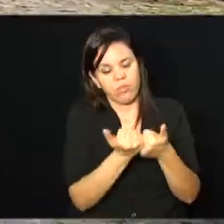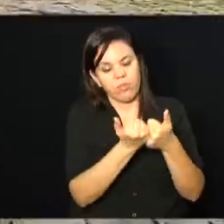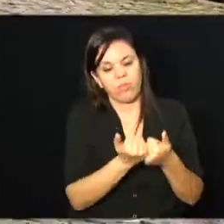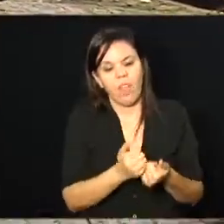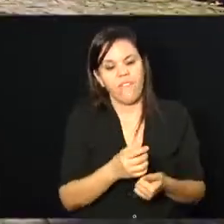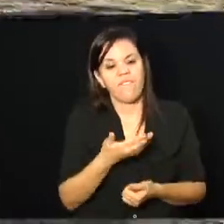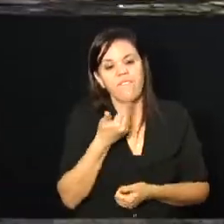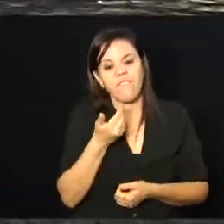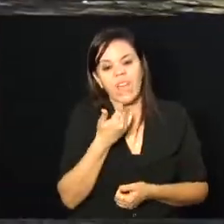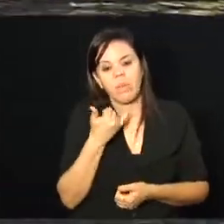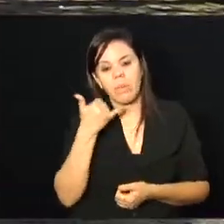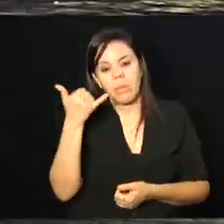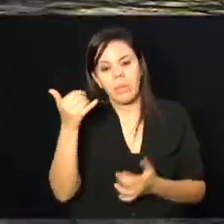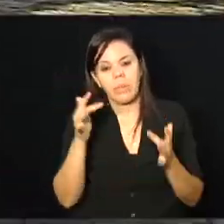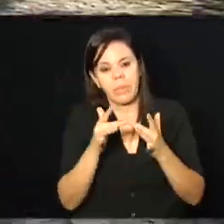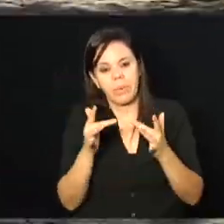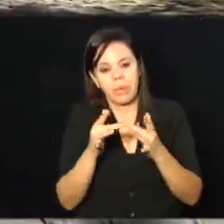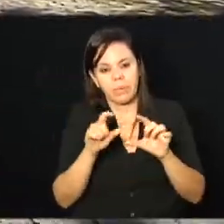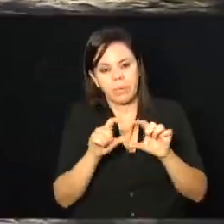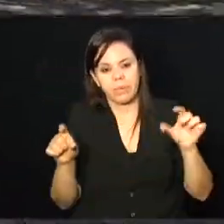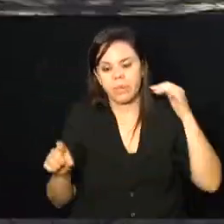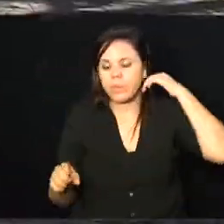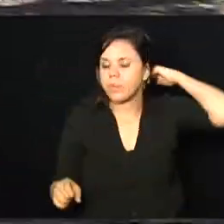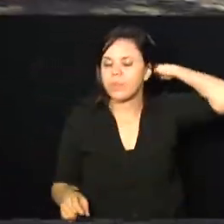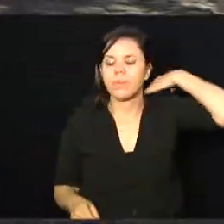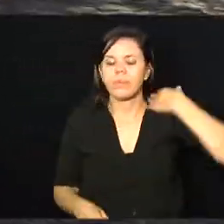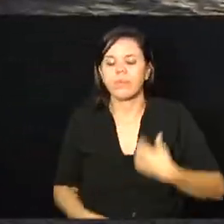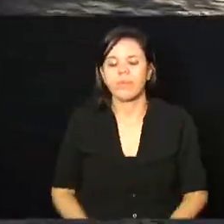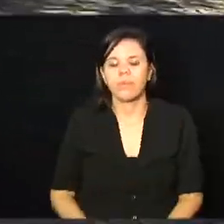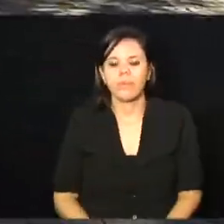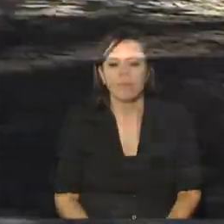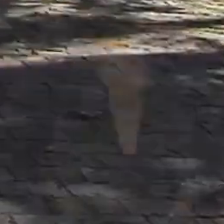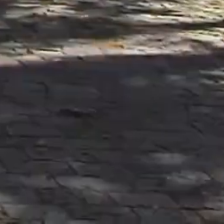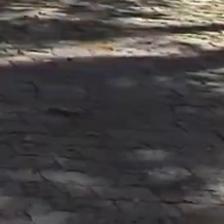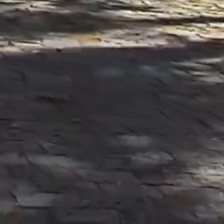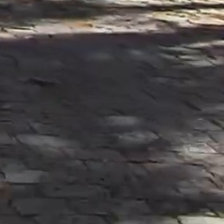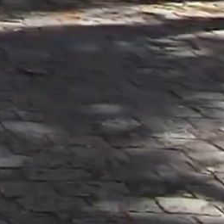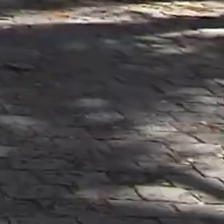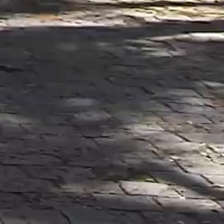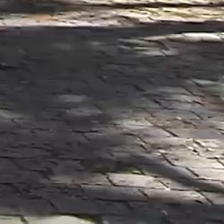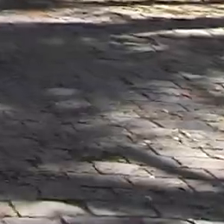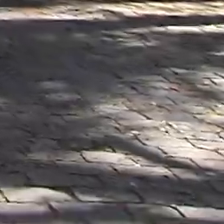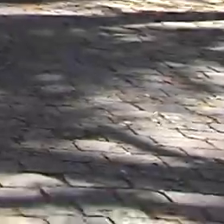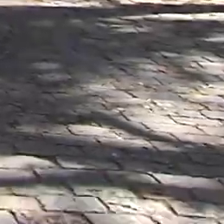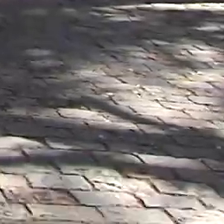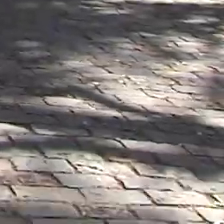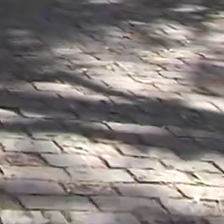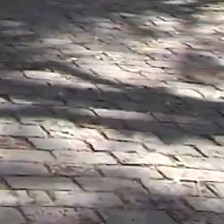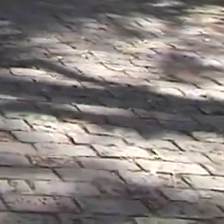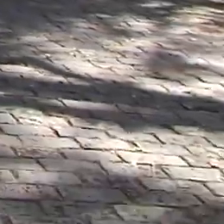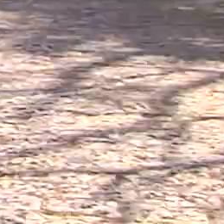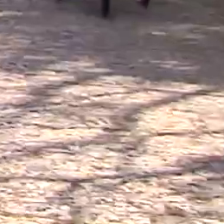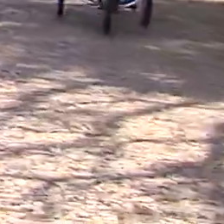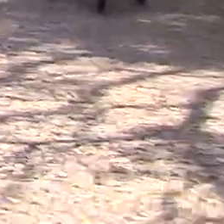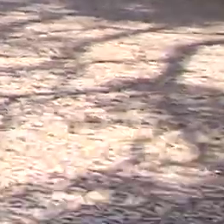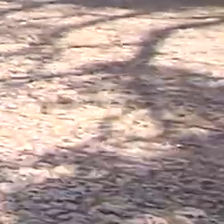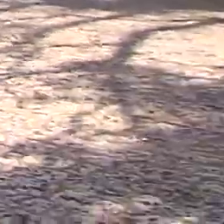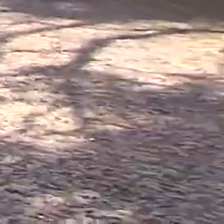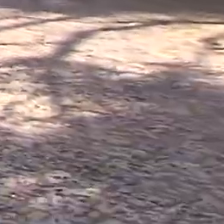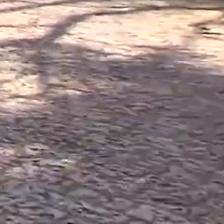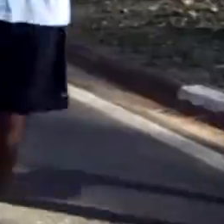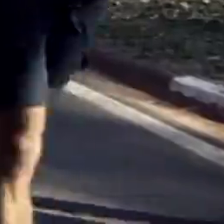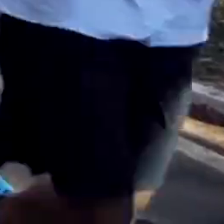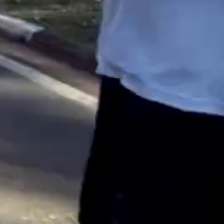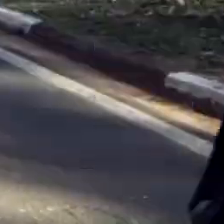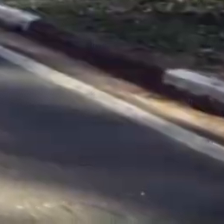É só ligar para o telefone 019-999-24-8636.